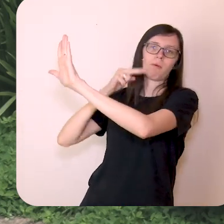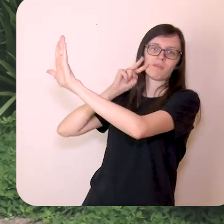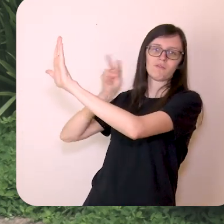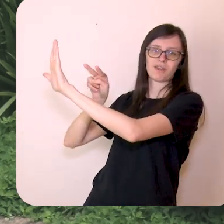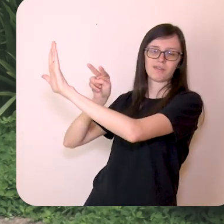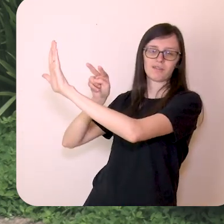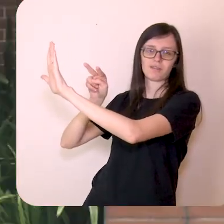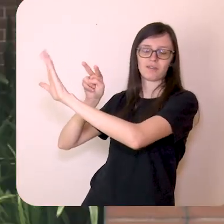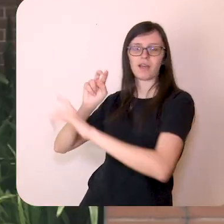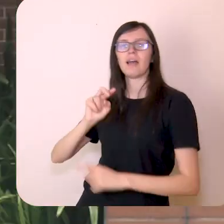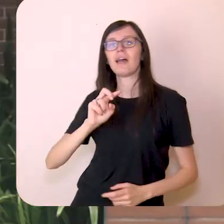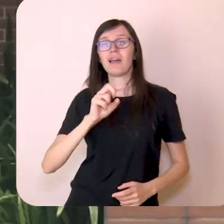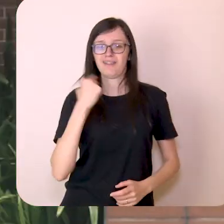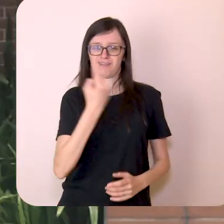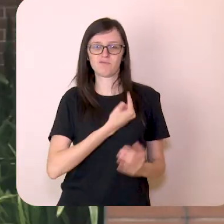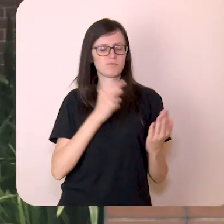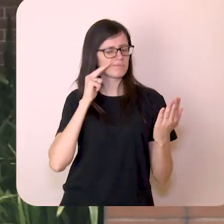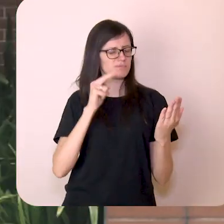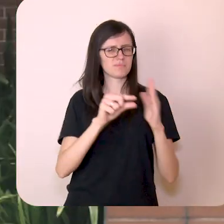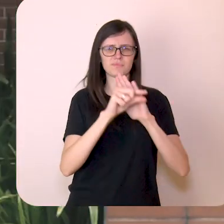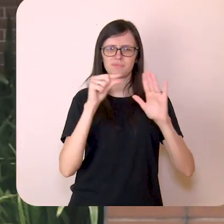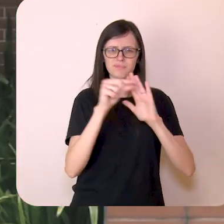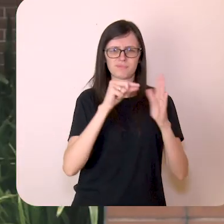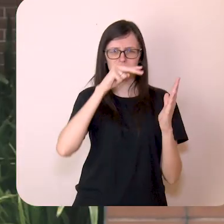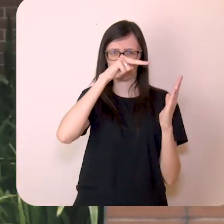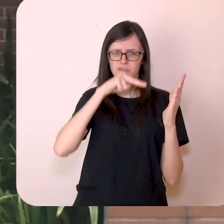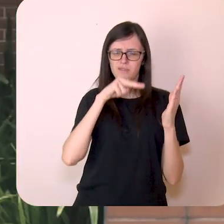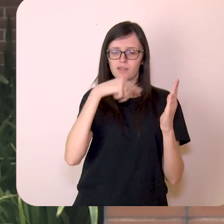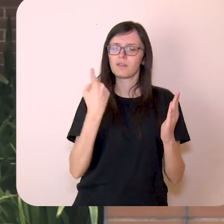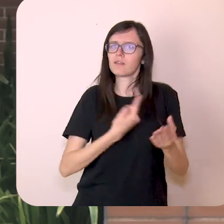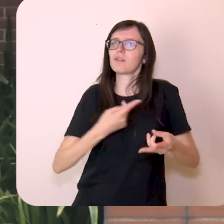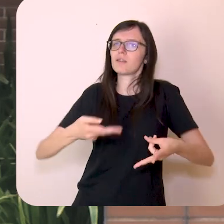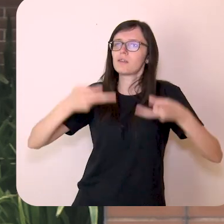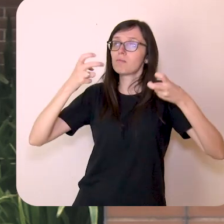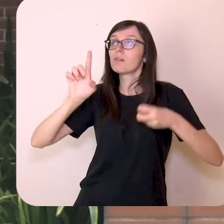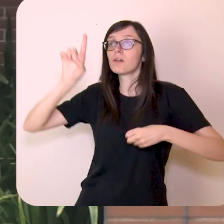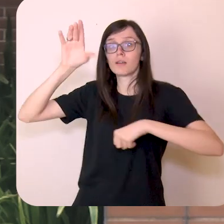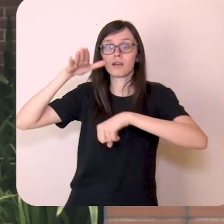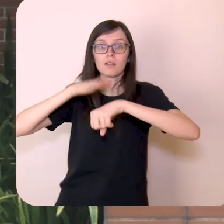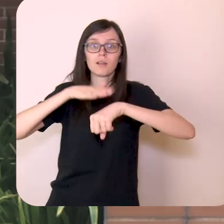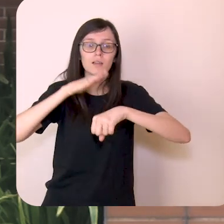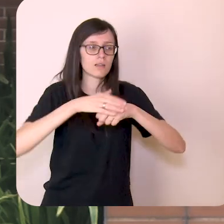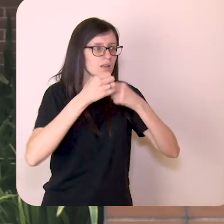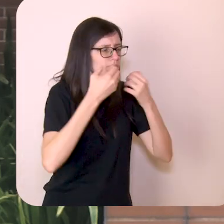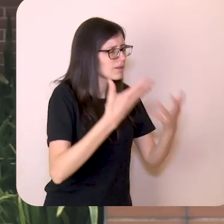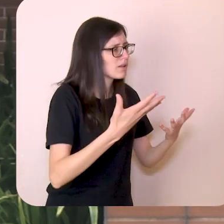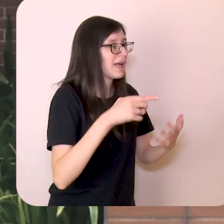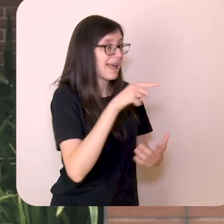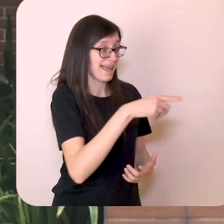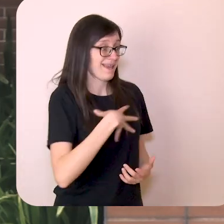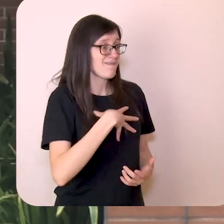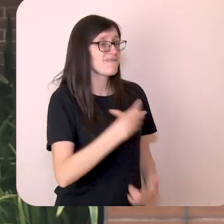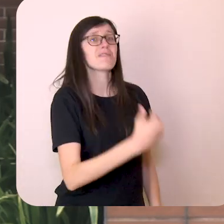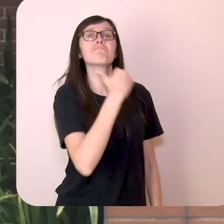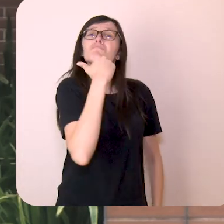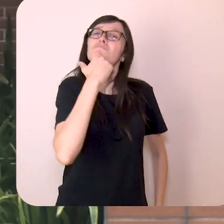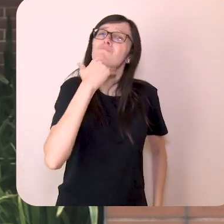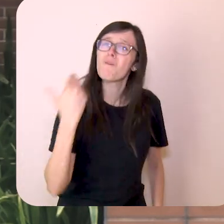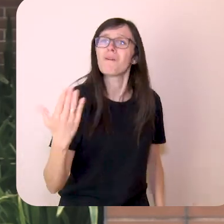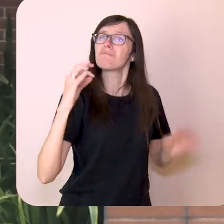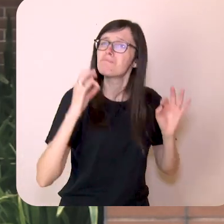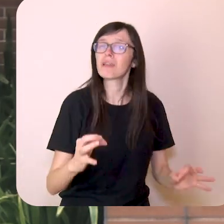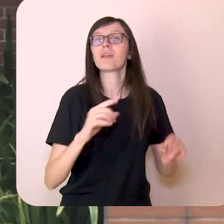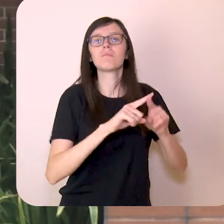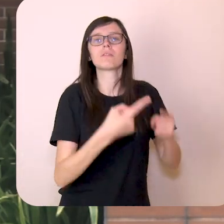glória de Deus Quando lemos esse verso, percebemos que o pai está dizendo Pois este meu filho estava